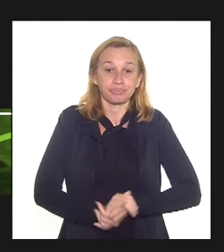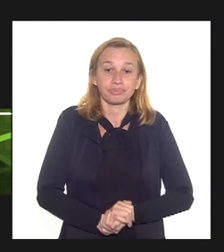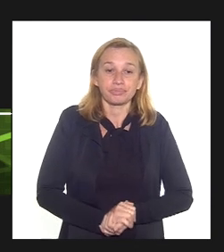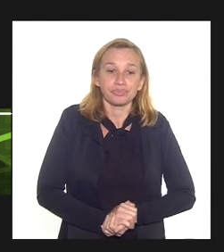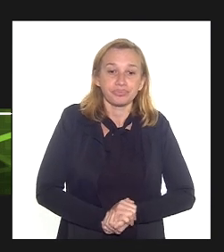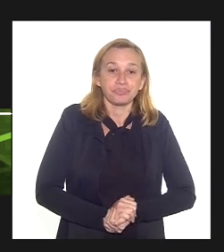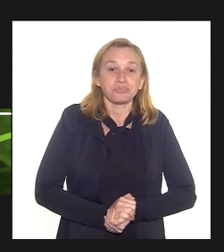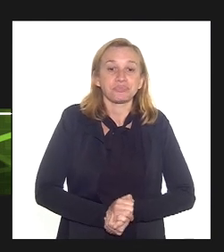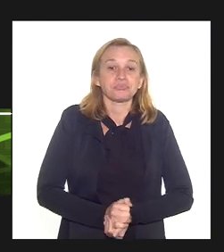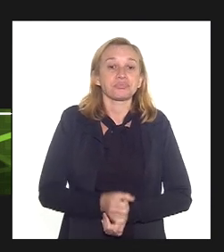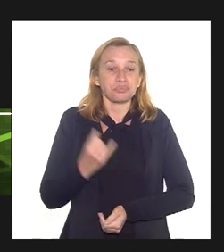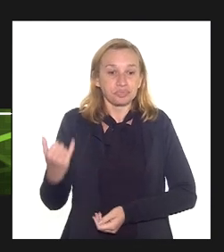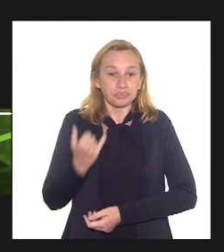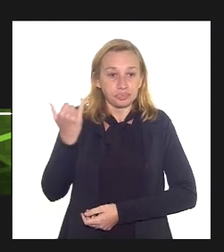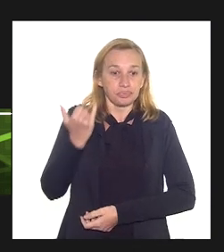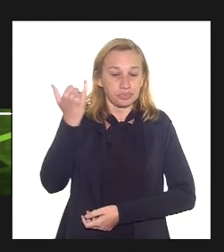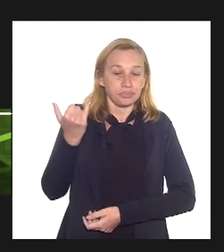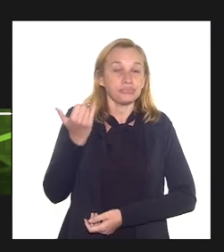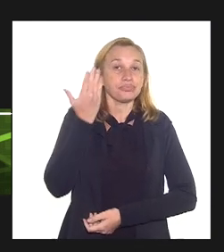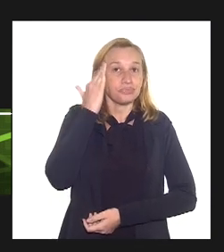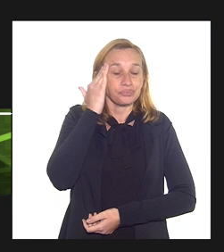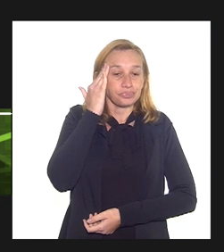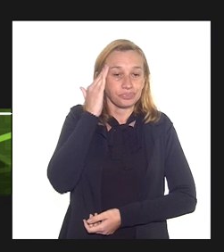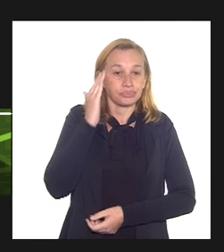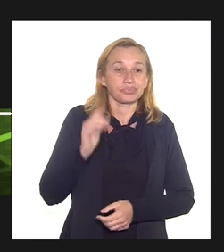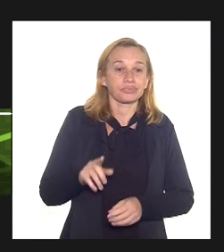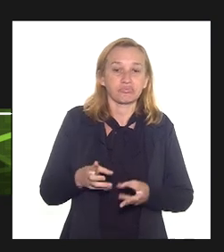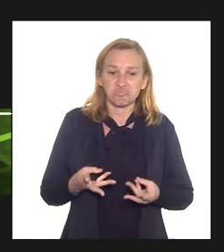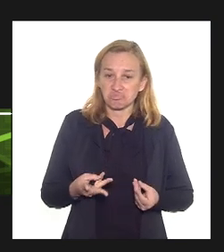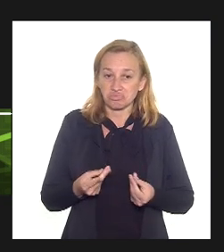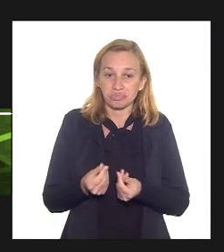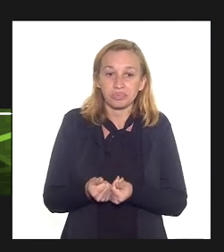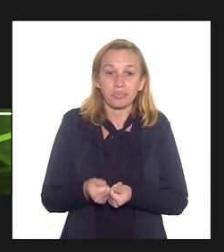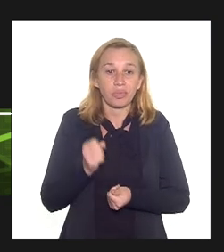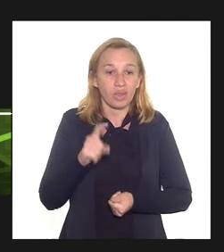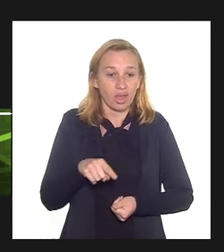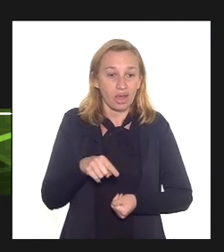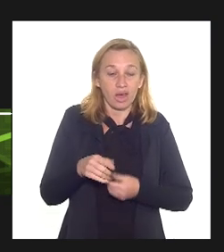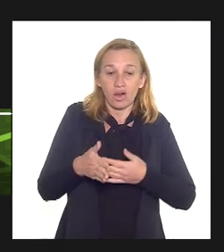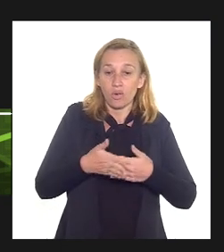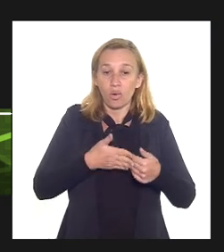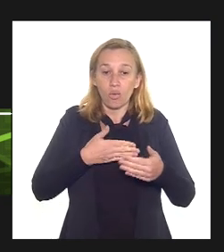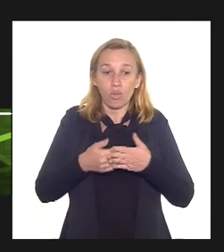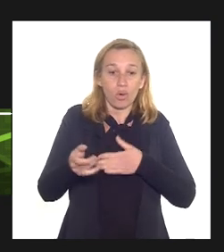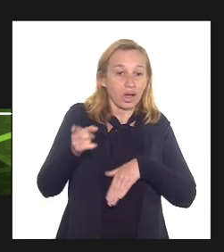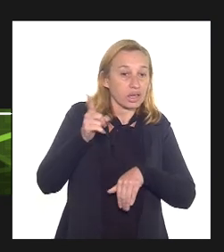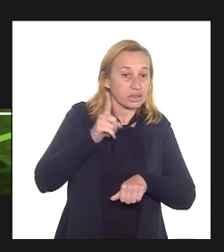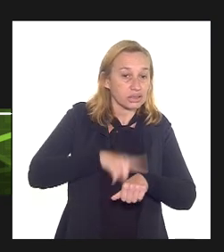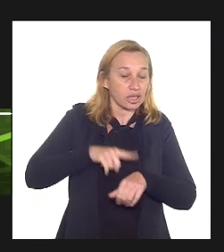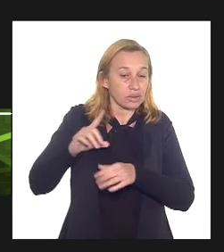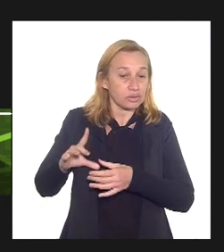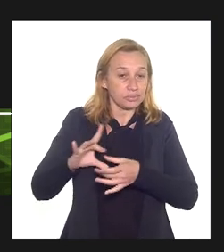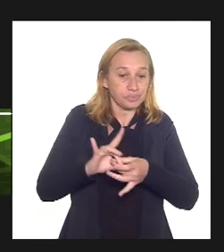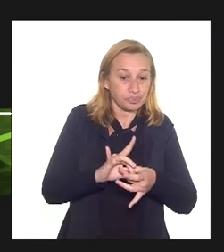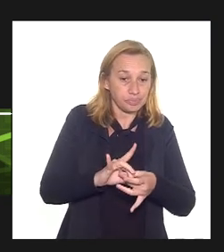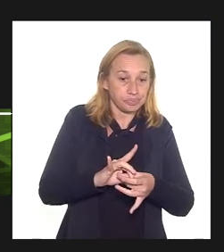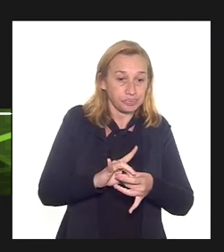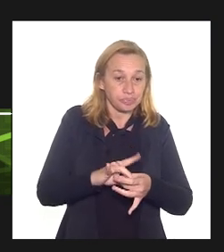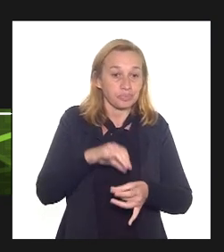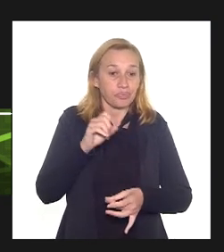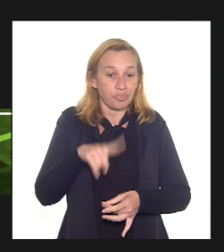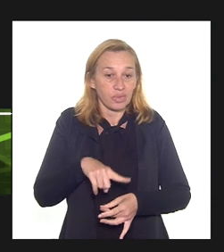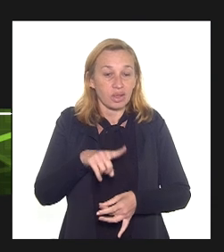Então é importante ainda entender que a depreciação ela qualquer bem incorporado ou ativo imobilizado ele é